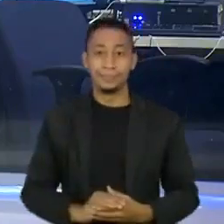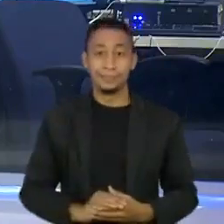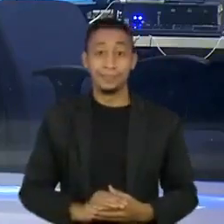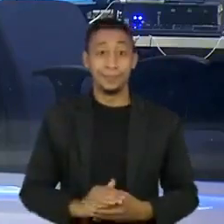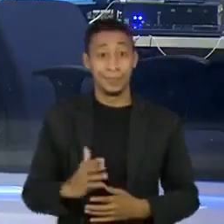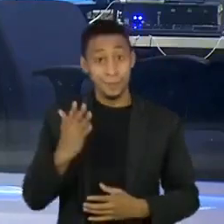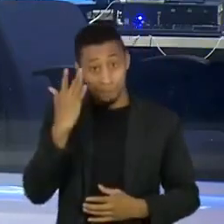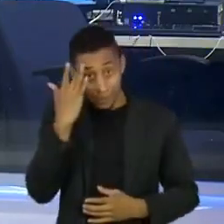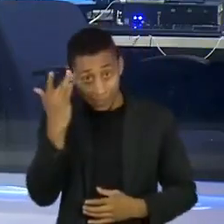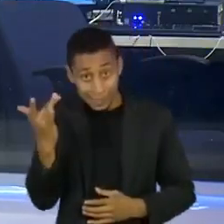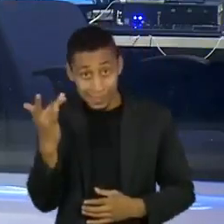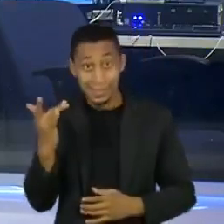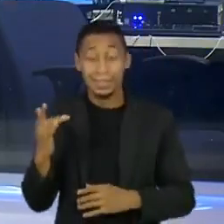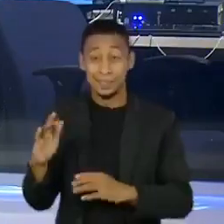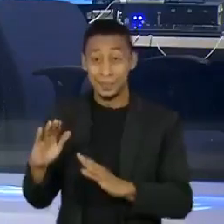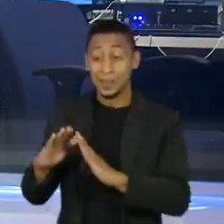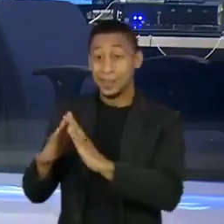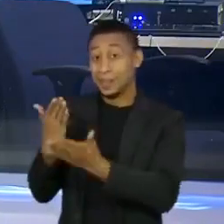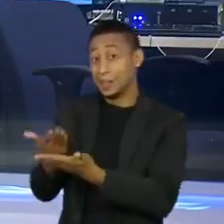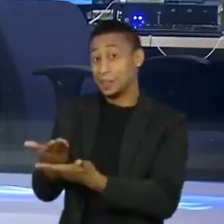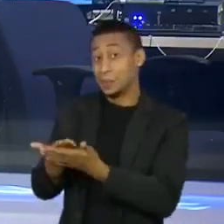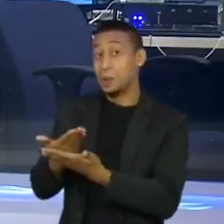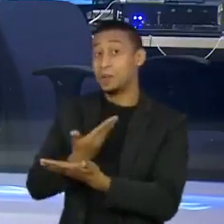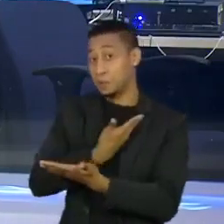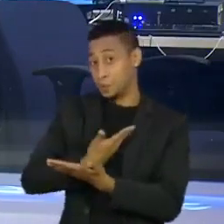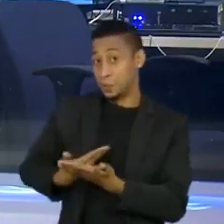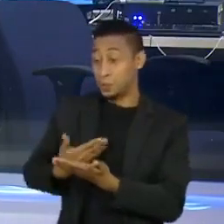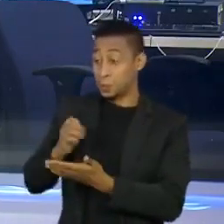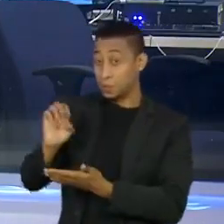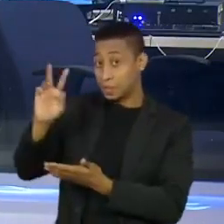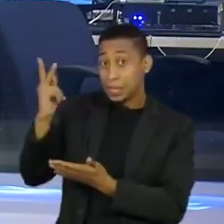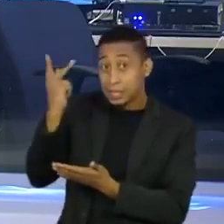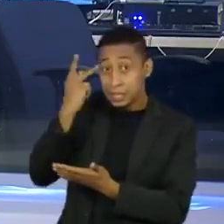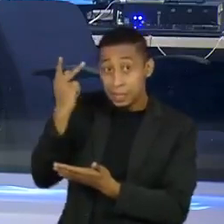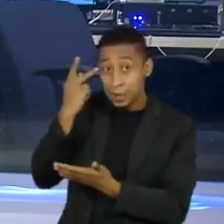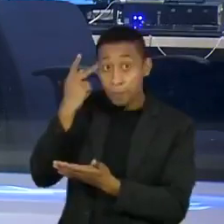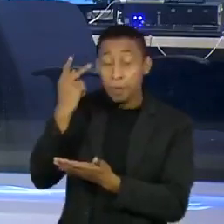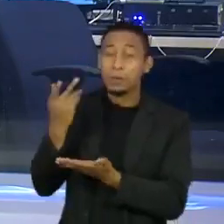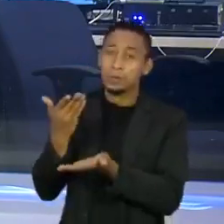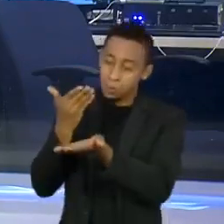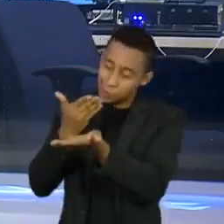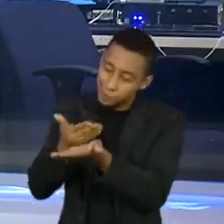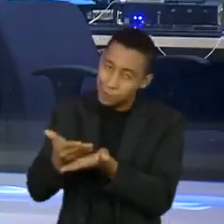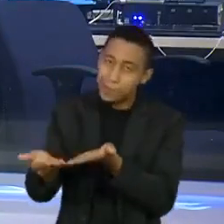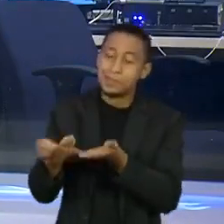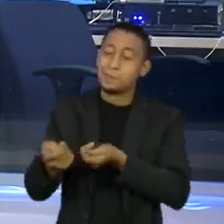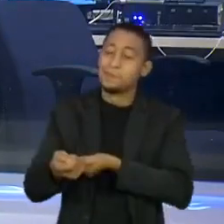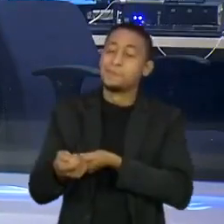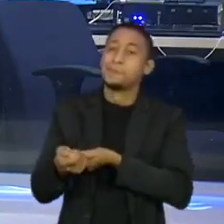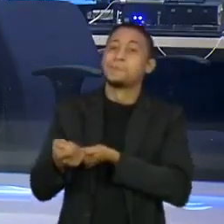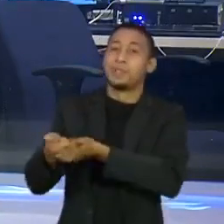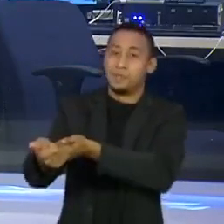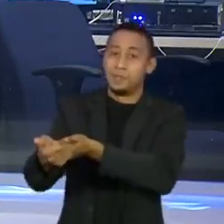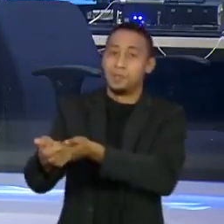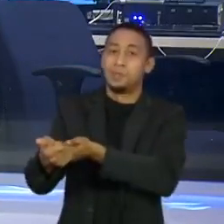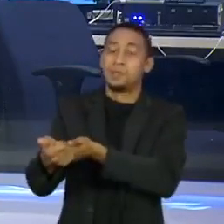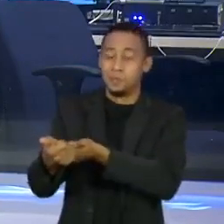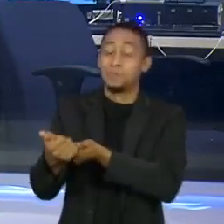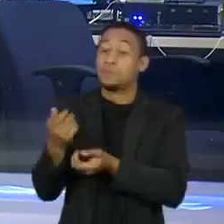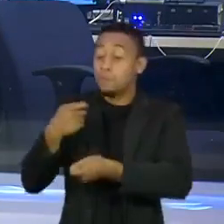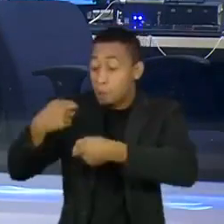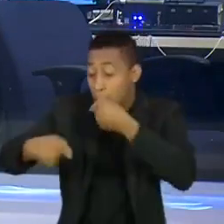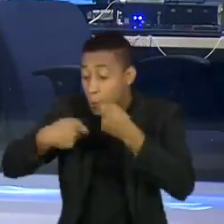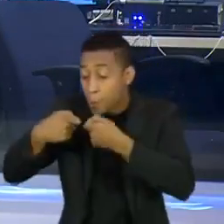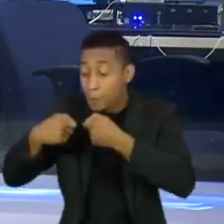Amanhã, os estudantes da rede pública do estado de São Paulo começam a receber novamente o benefício merenda em casa,